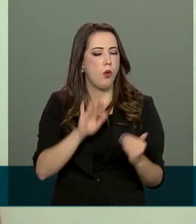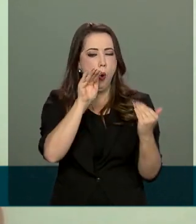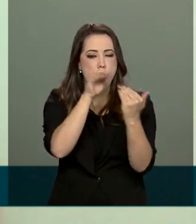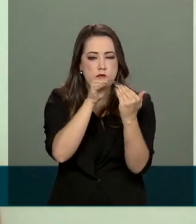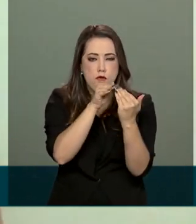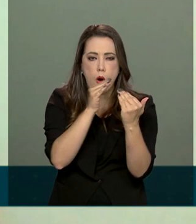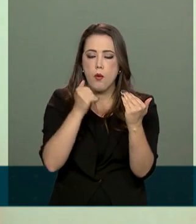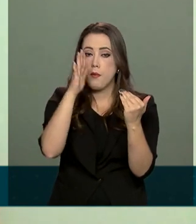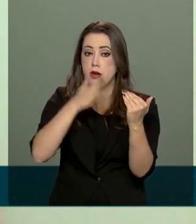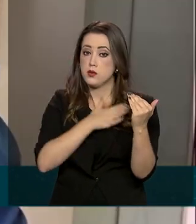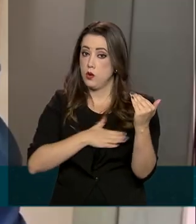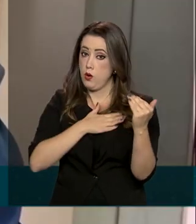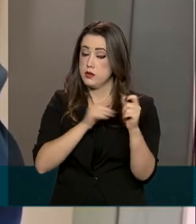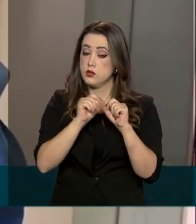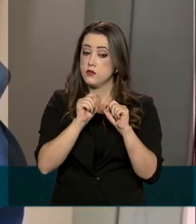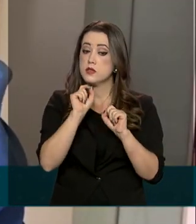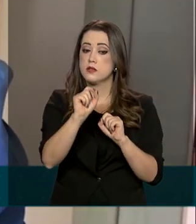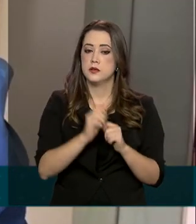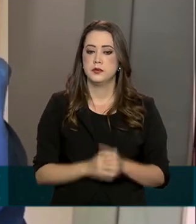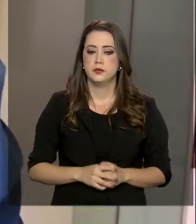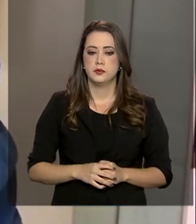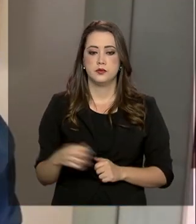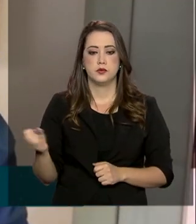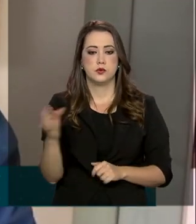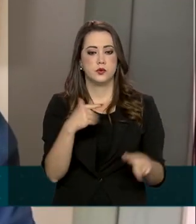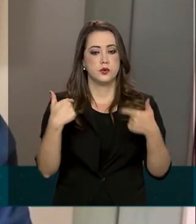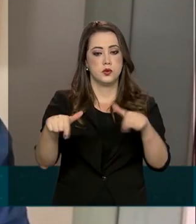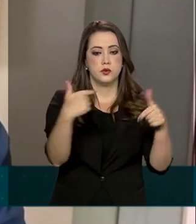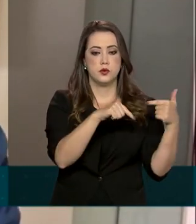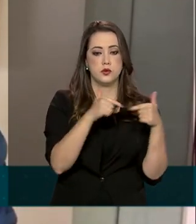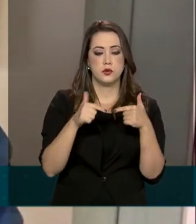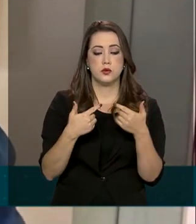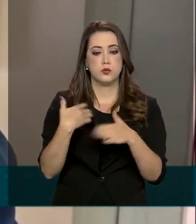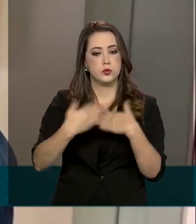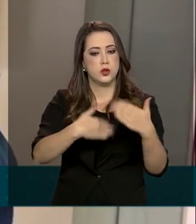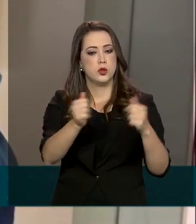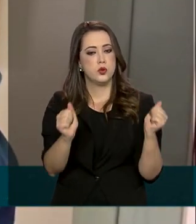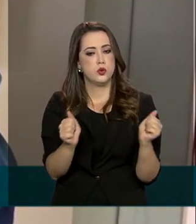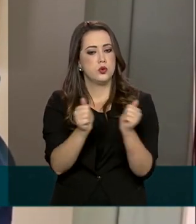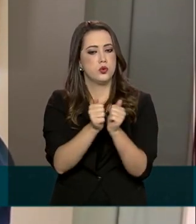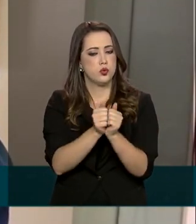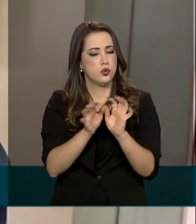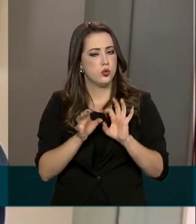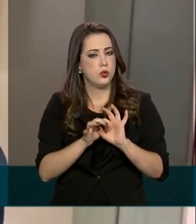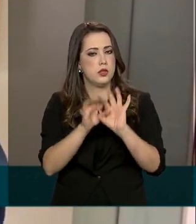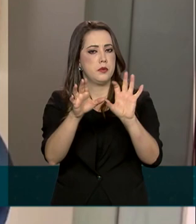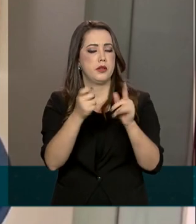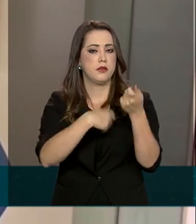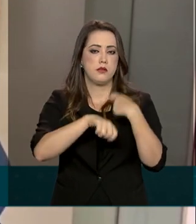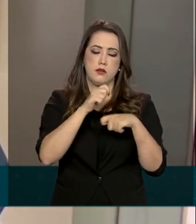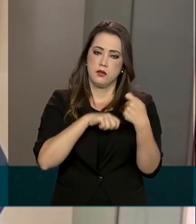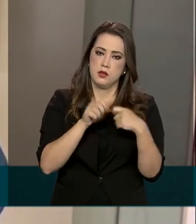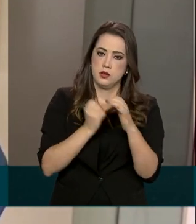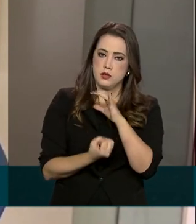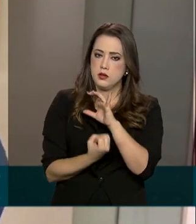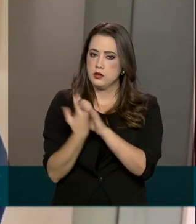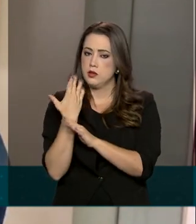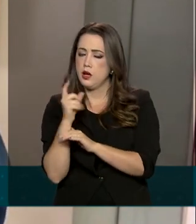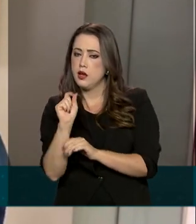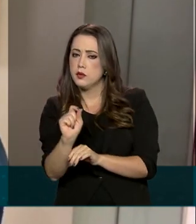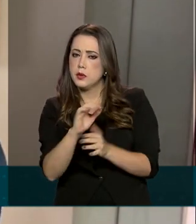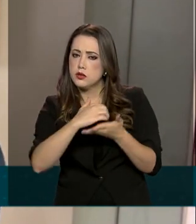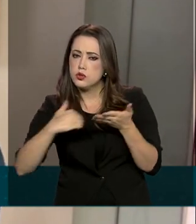no que a gente mais gosta de fazer. As novas medidas vêm na esteira da Lei de Liberdade Econômica, criada para